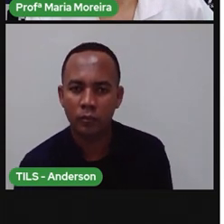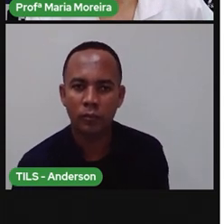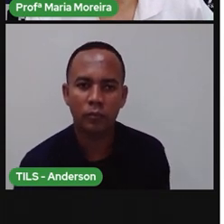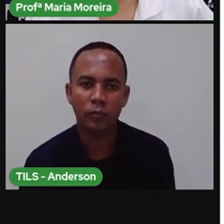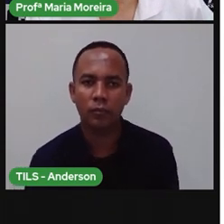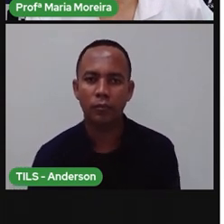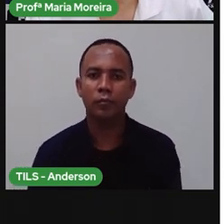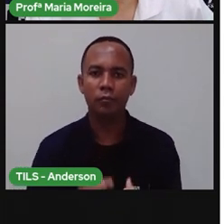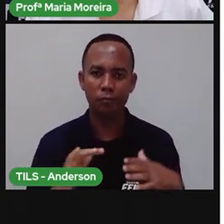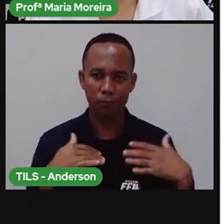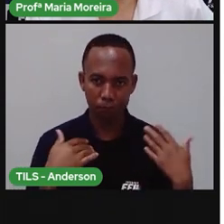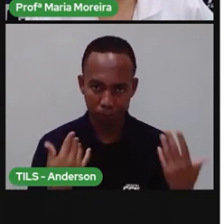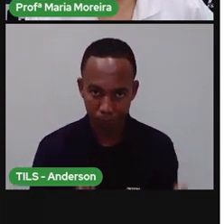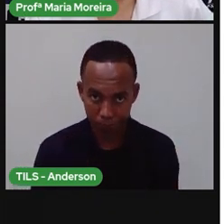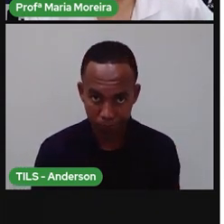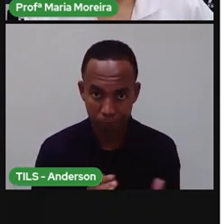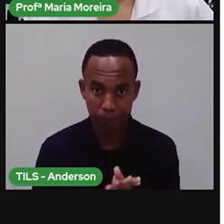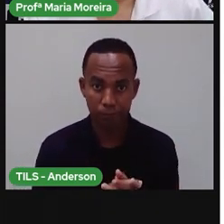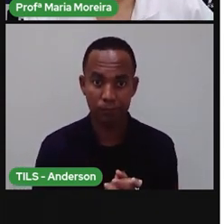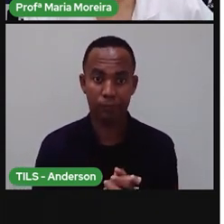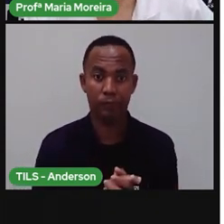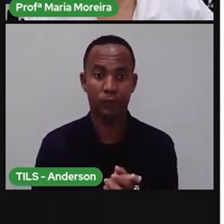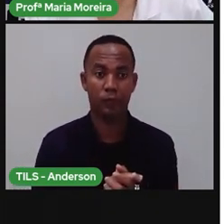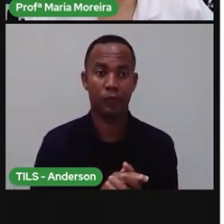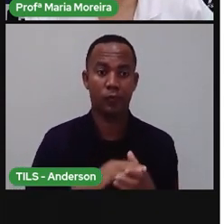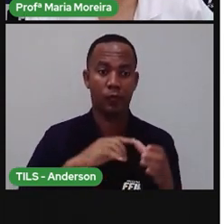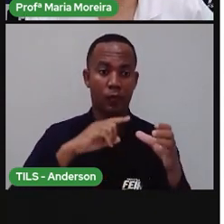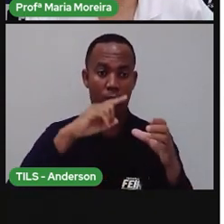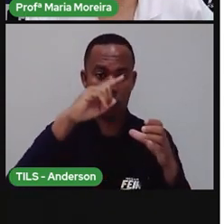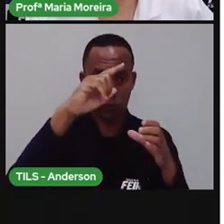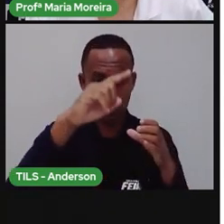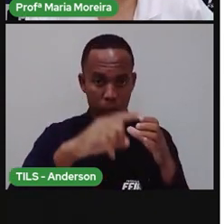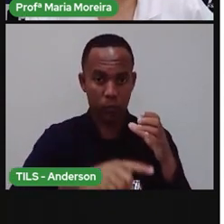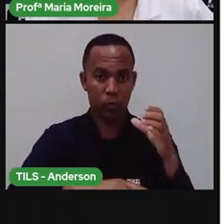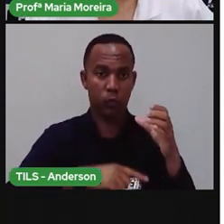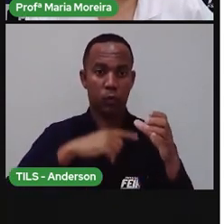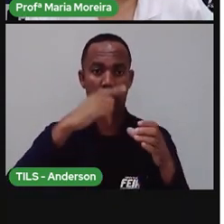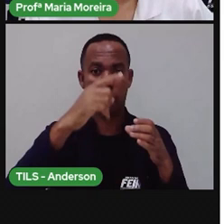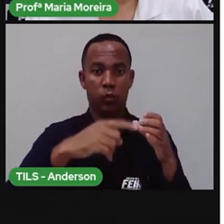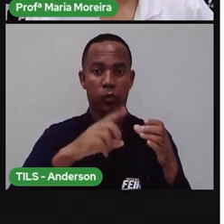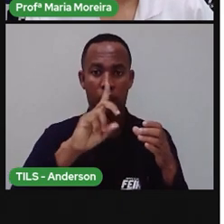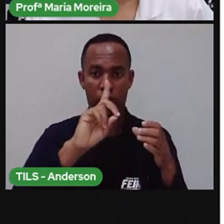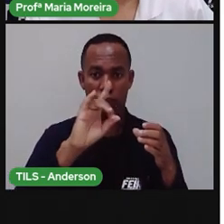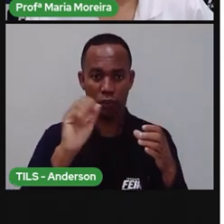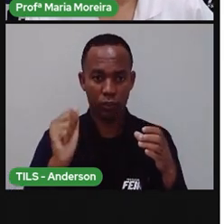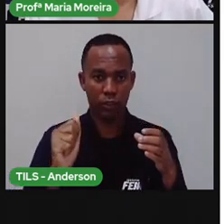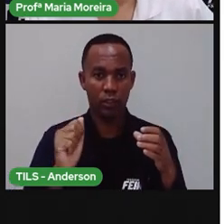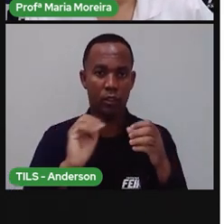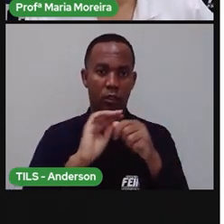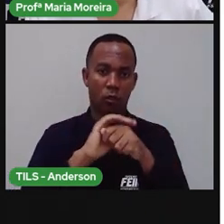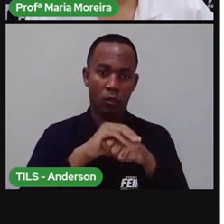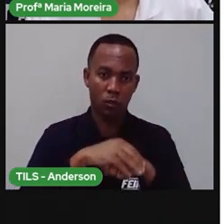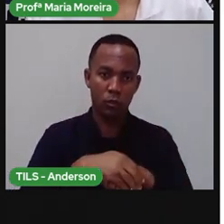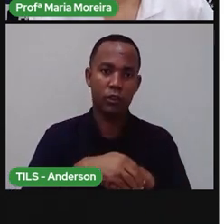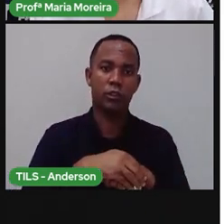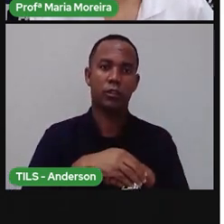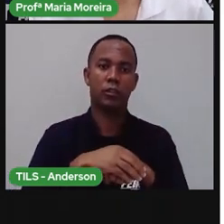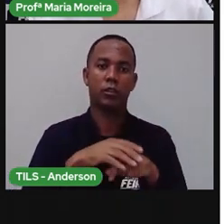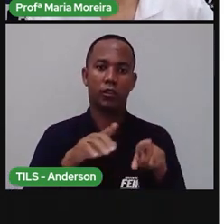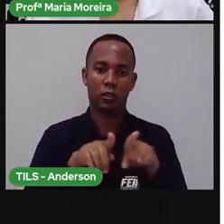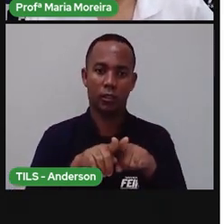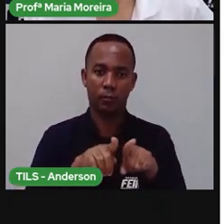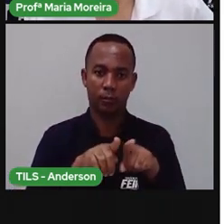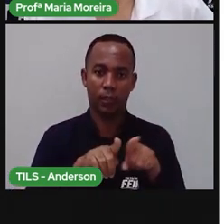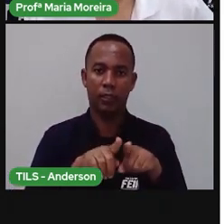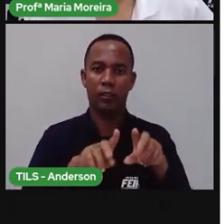Bom, o movimento de rotação resulta na sucessão de dias e noites. Por quê? Devido